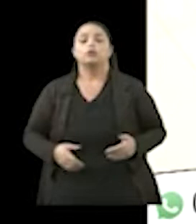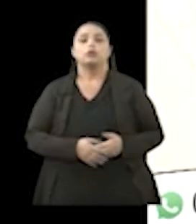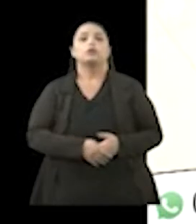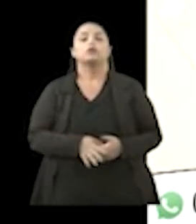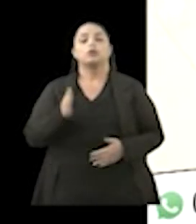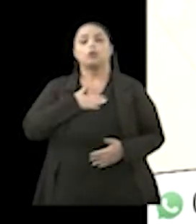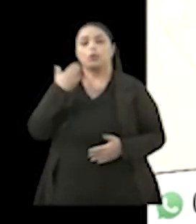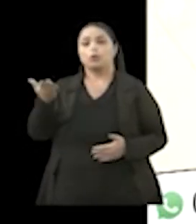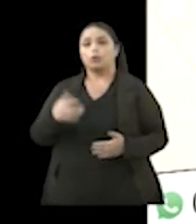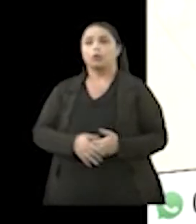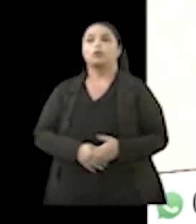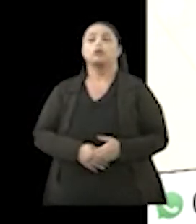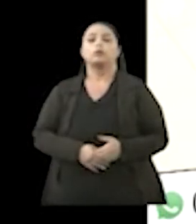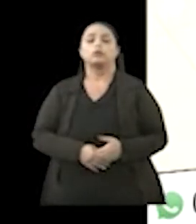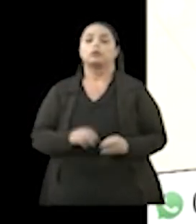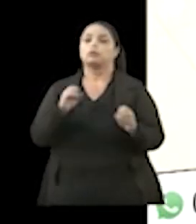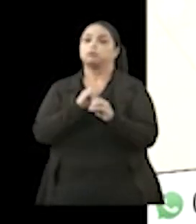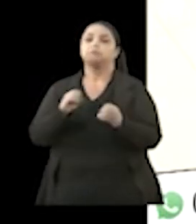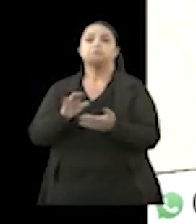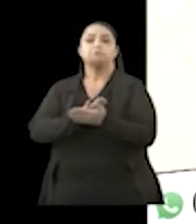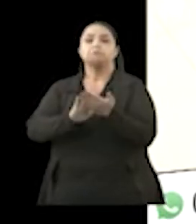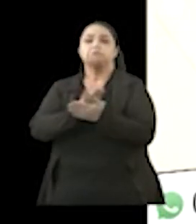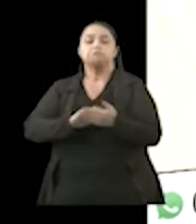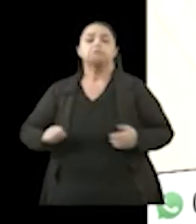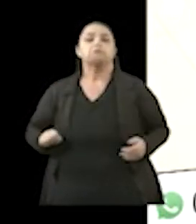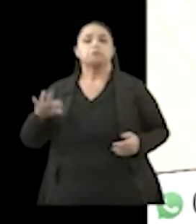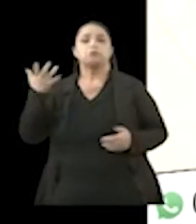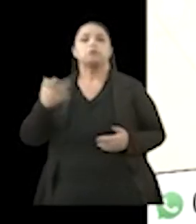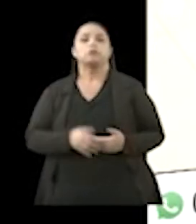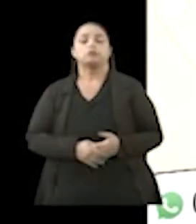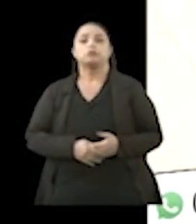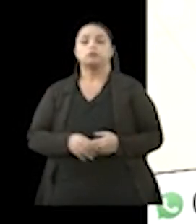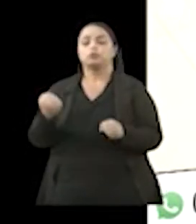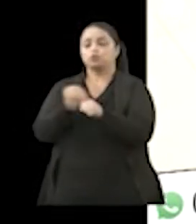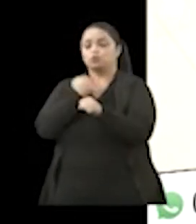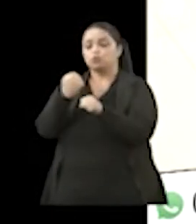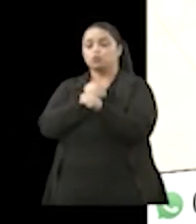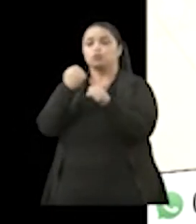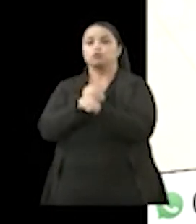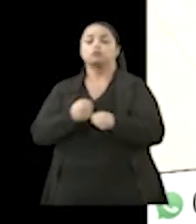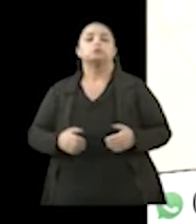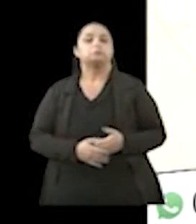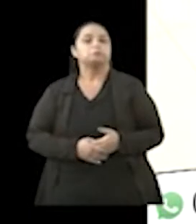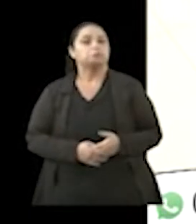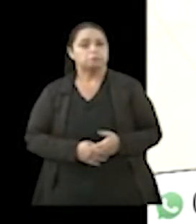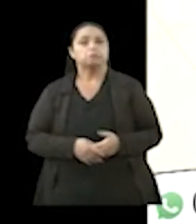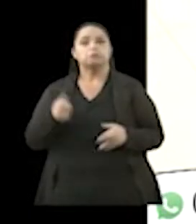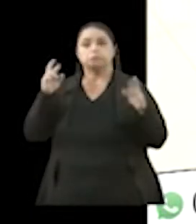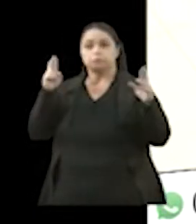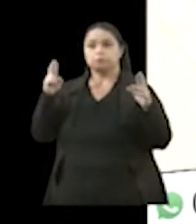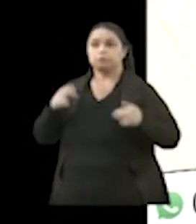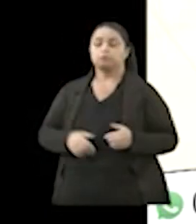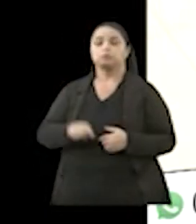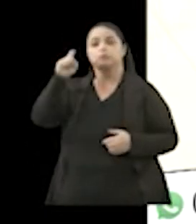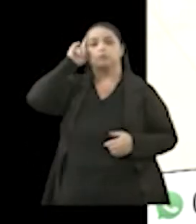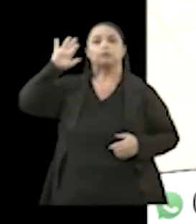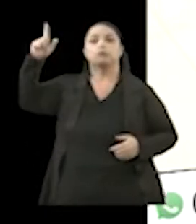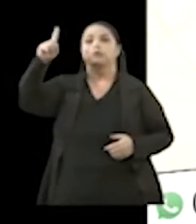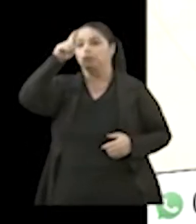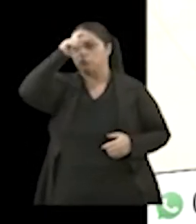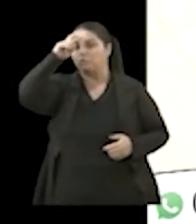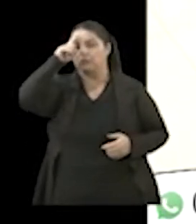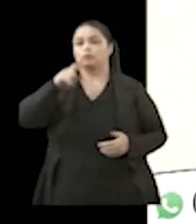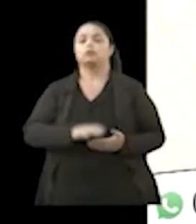para minha surpresa, nada foi feito. Em questão de obras, estrutura, que era aquele tão sonhado e tão